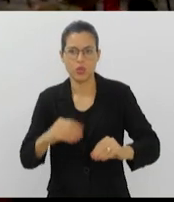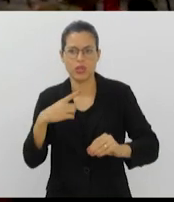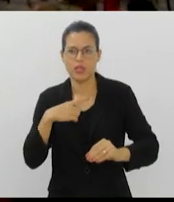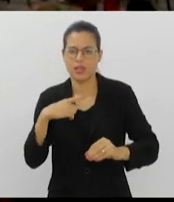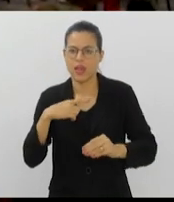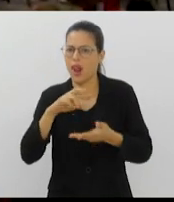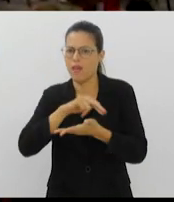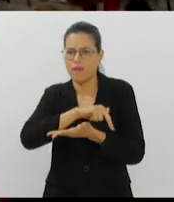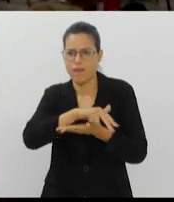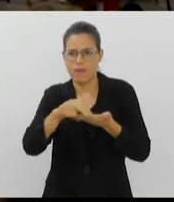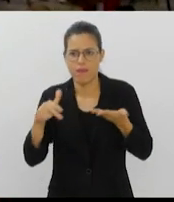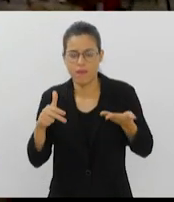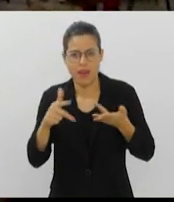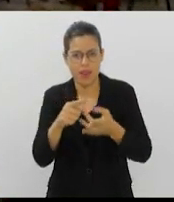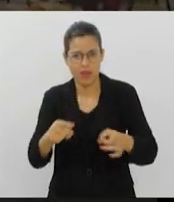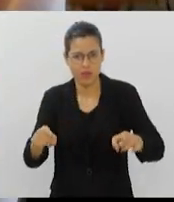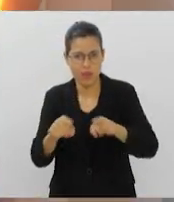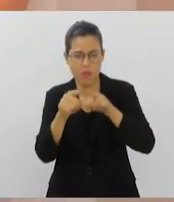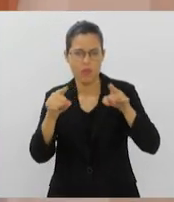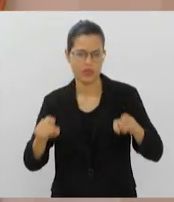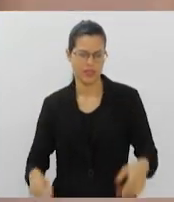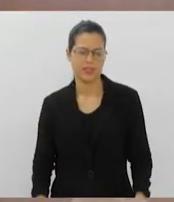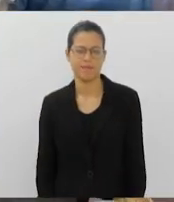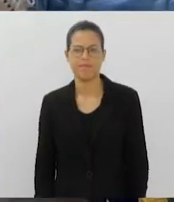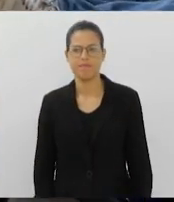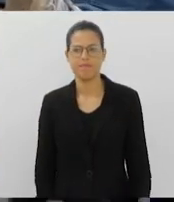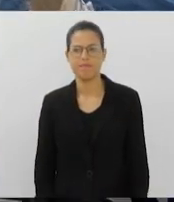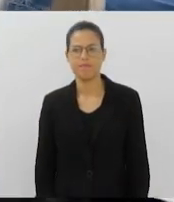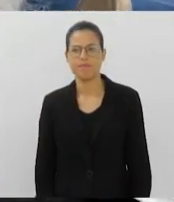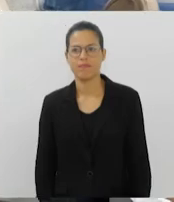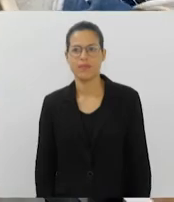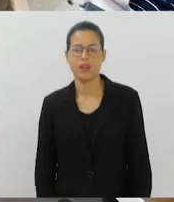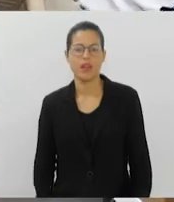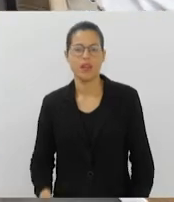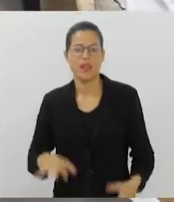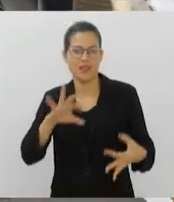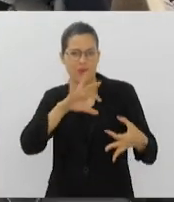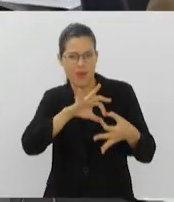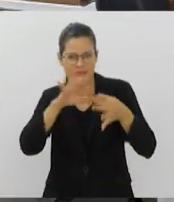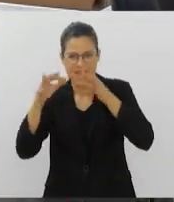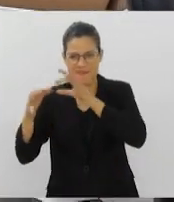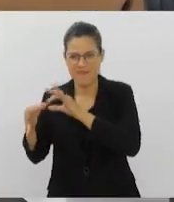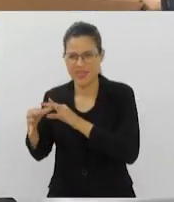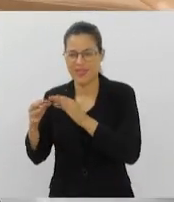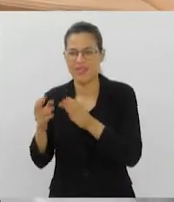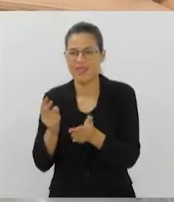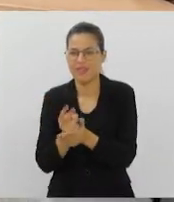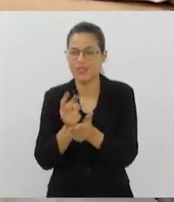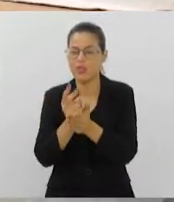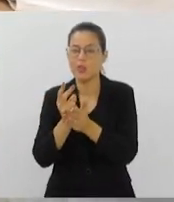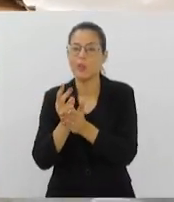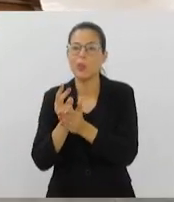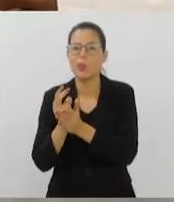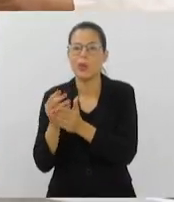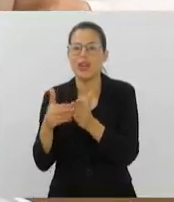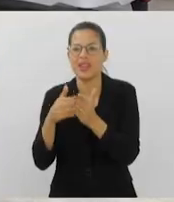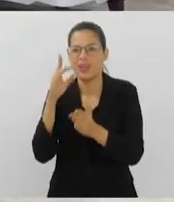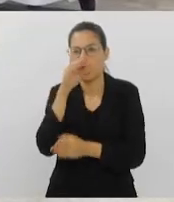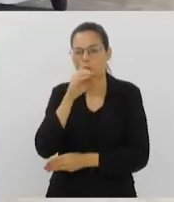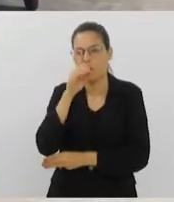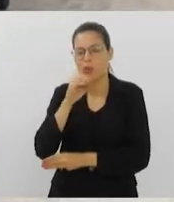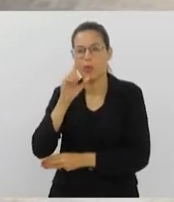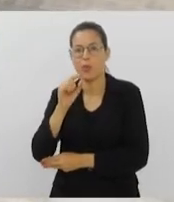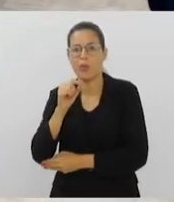Gershwin e Rinsky-Korsakov. Em clima de Olimpíadas, prossegue até domingo a campanha Influ do Bem do Hemorrio.